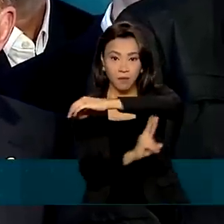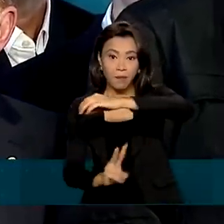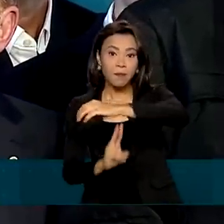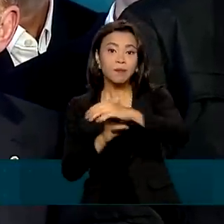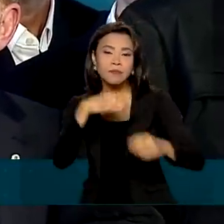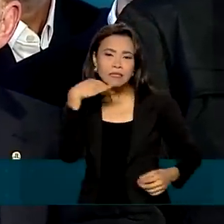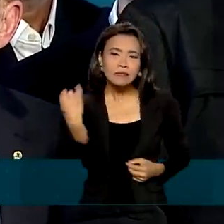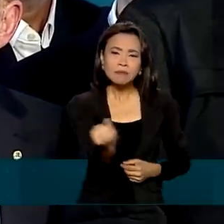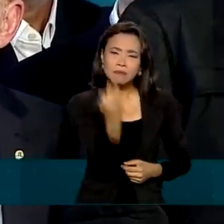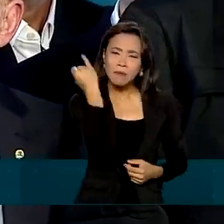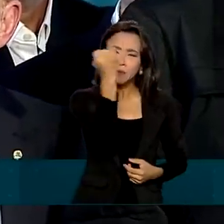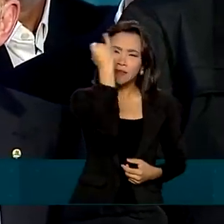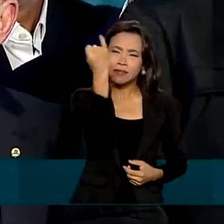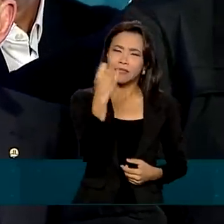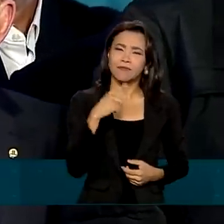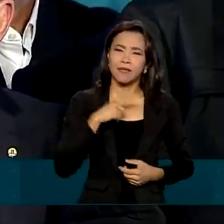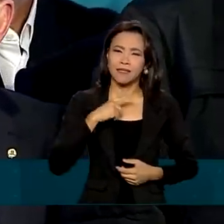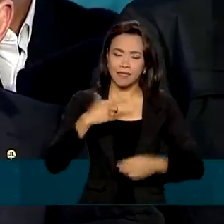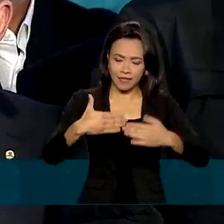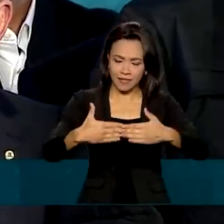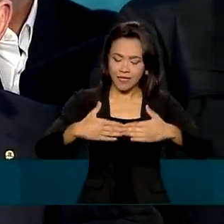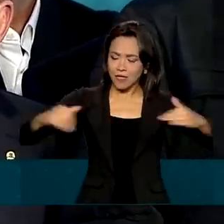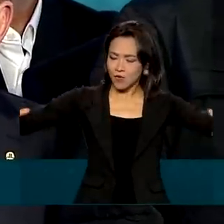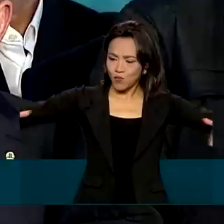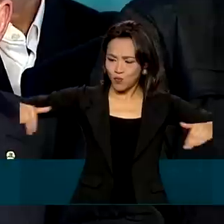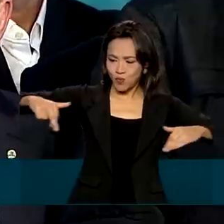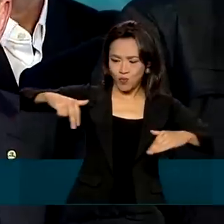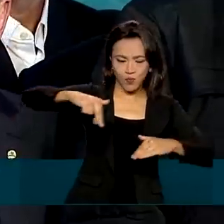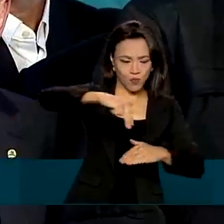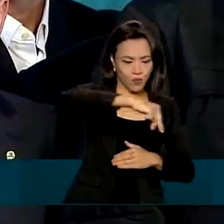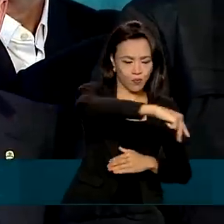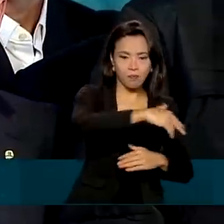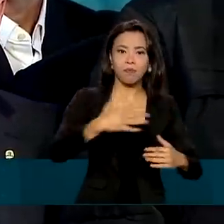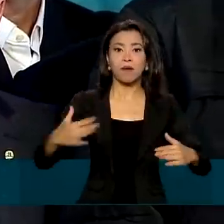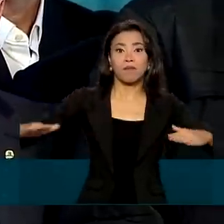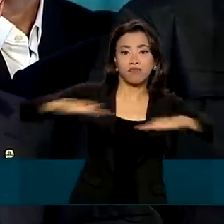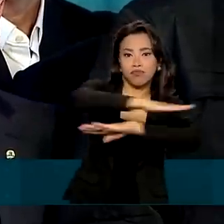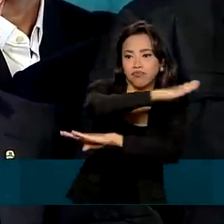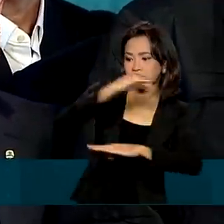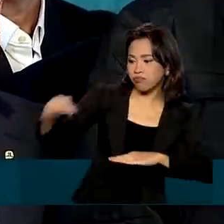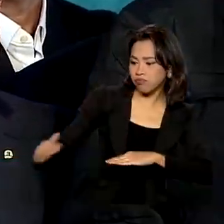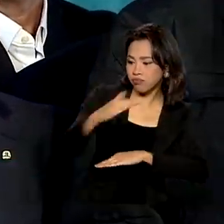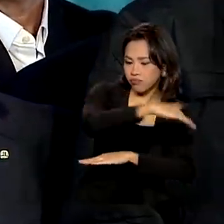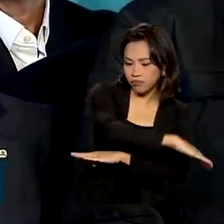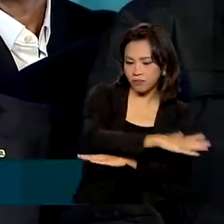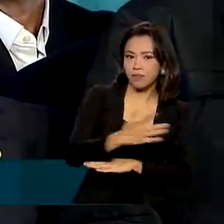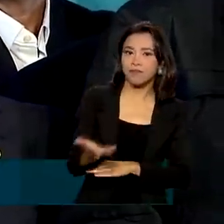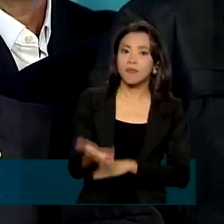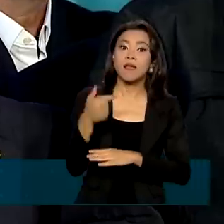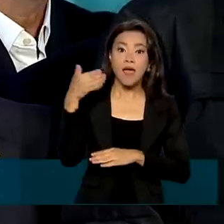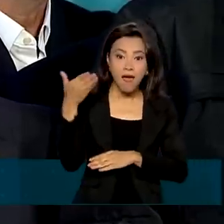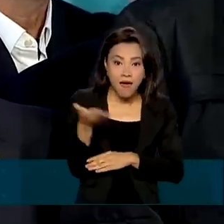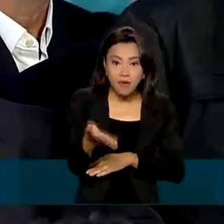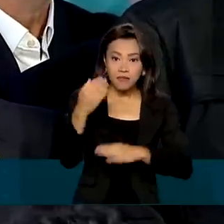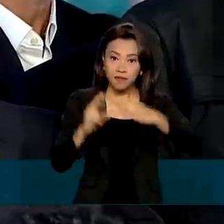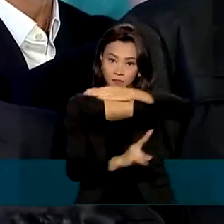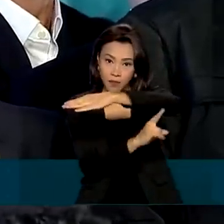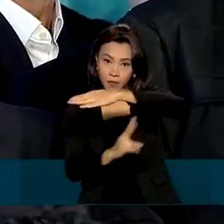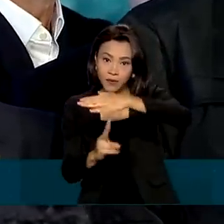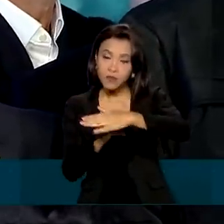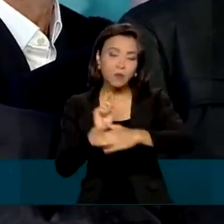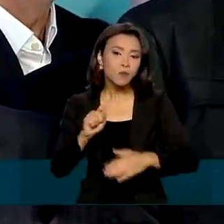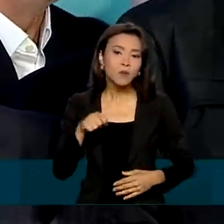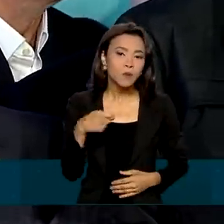onde vai ter o maior vão livre da América do Sul. São 460 metros de vão livre. Uma ponte que é um símbolo